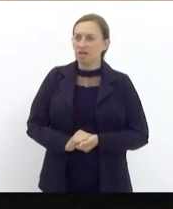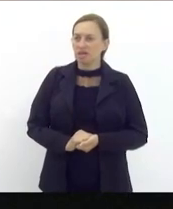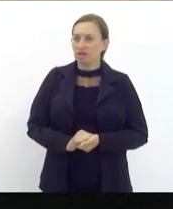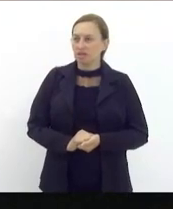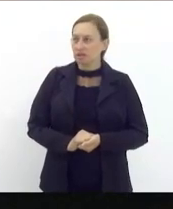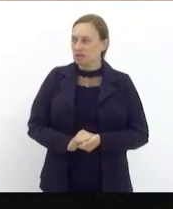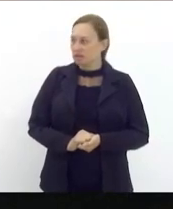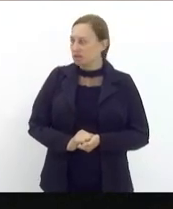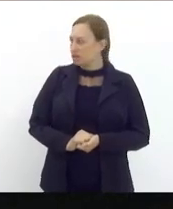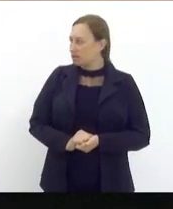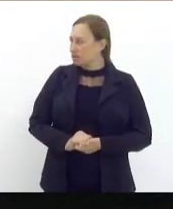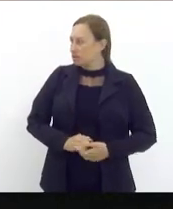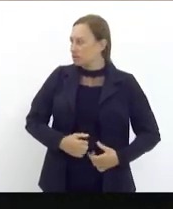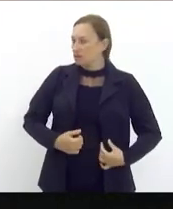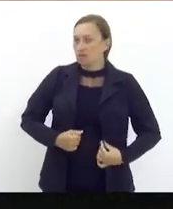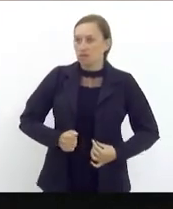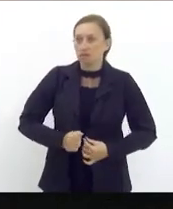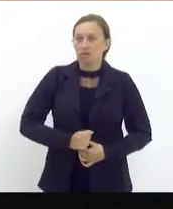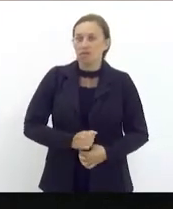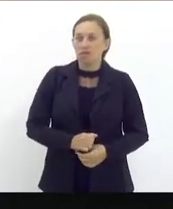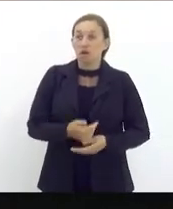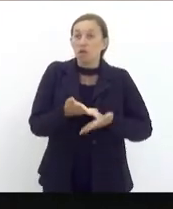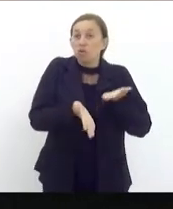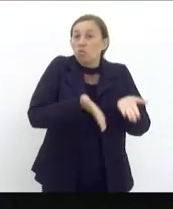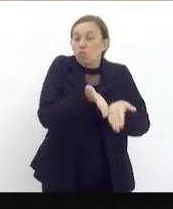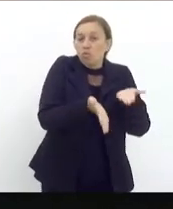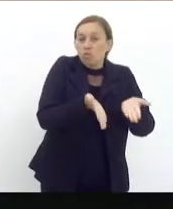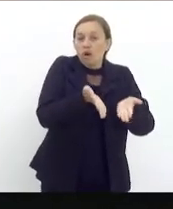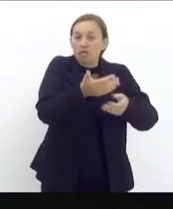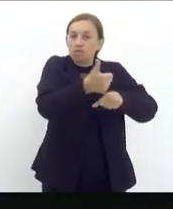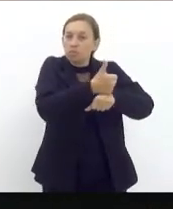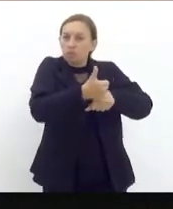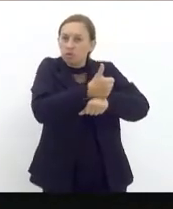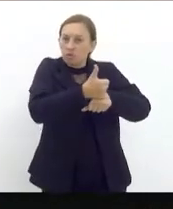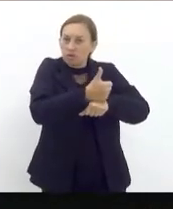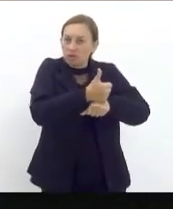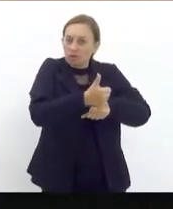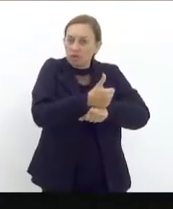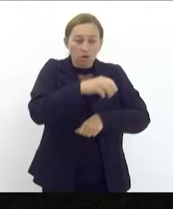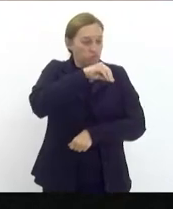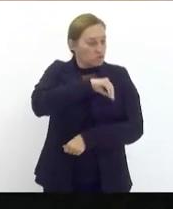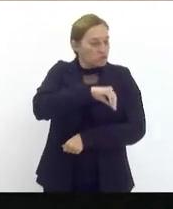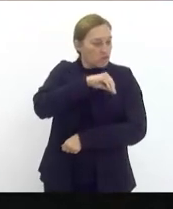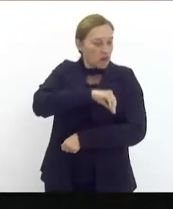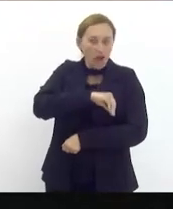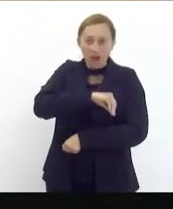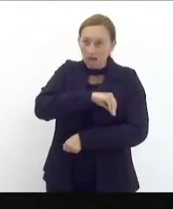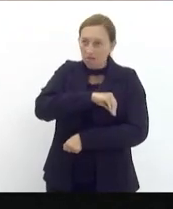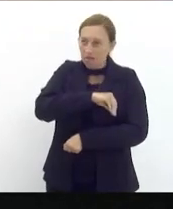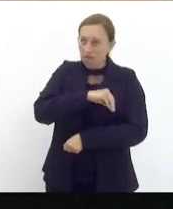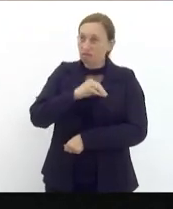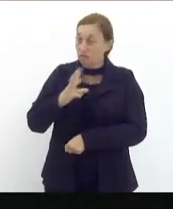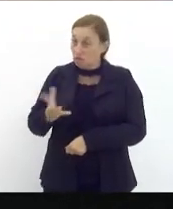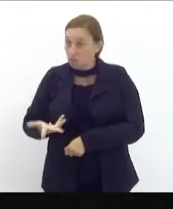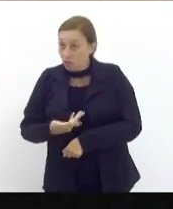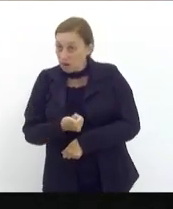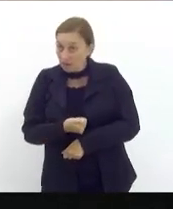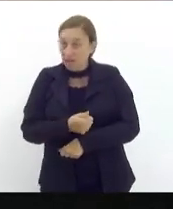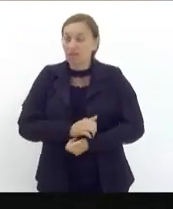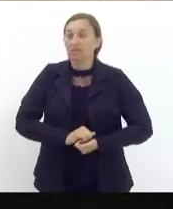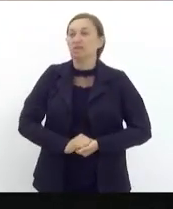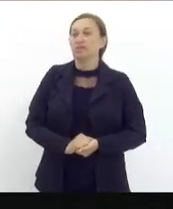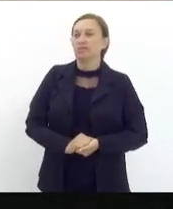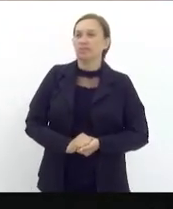porque quer mudar uma escala ao invés de cuidar do profissional ao invés de dar um salário decente uma progressão na carreira decente